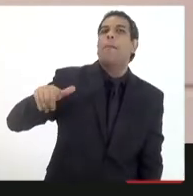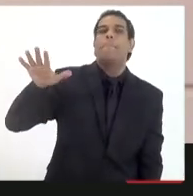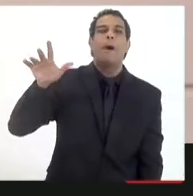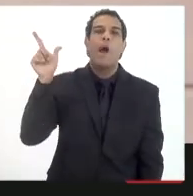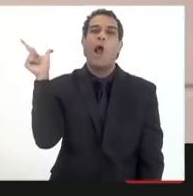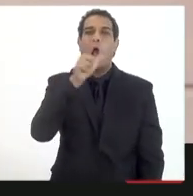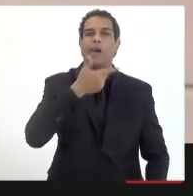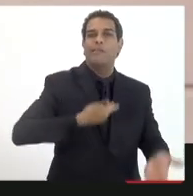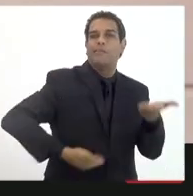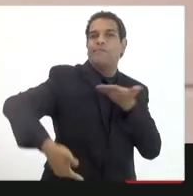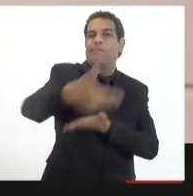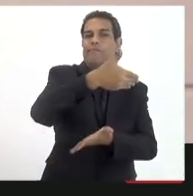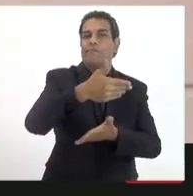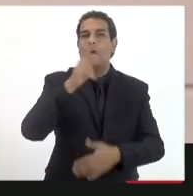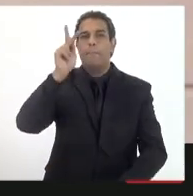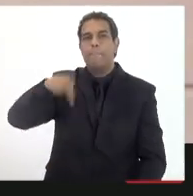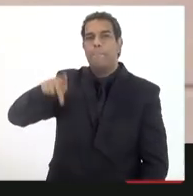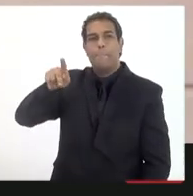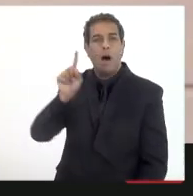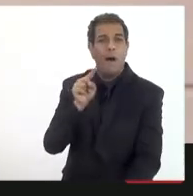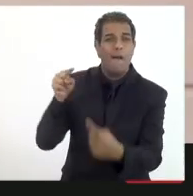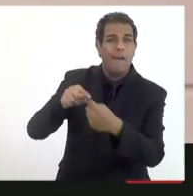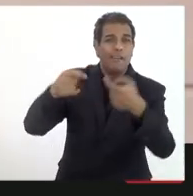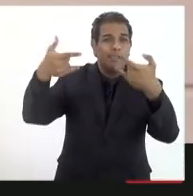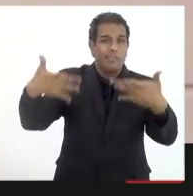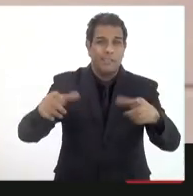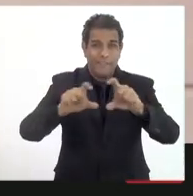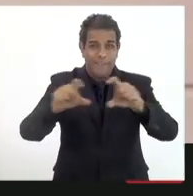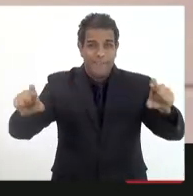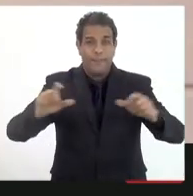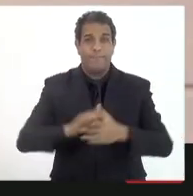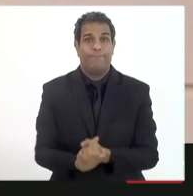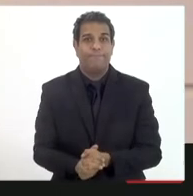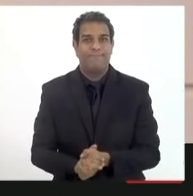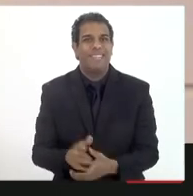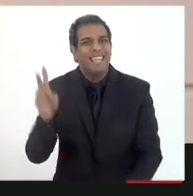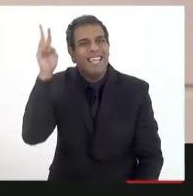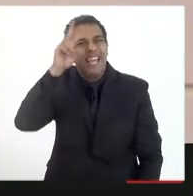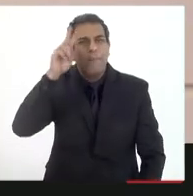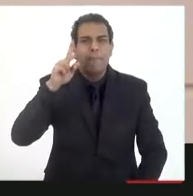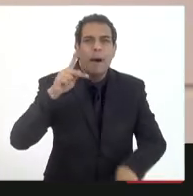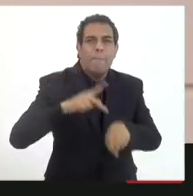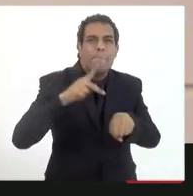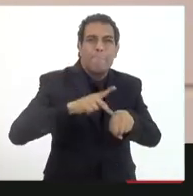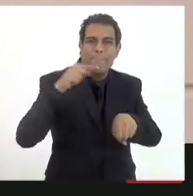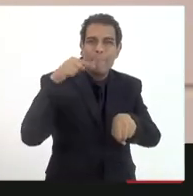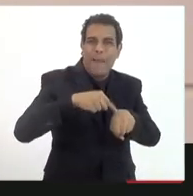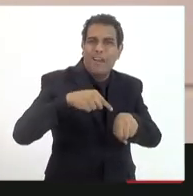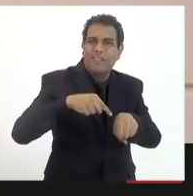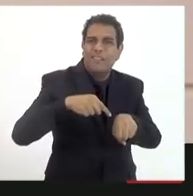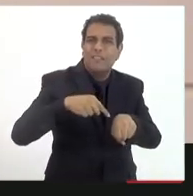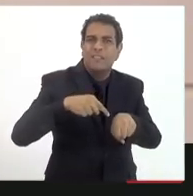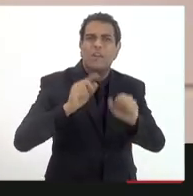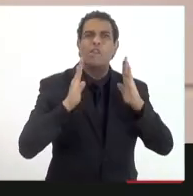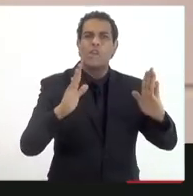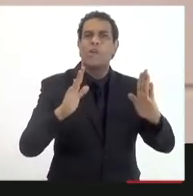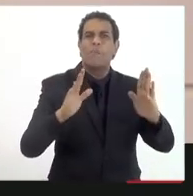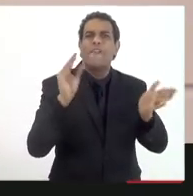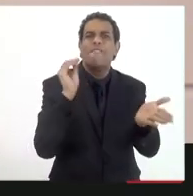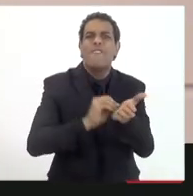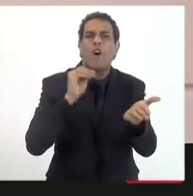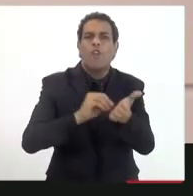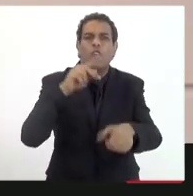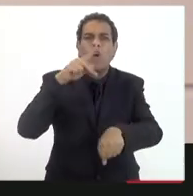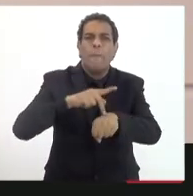exportadores de petróleo do mundo que dizia que a idade da pedra não acabou por falta de pedra